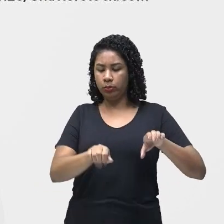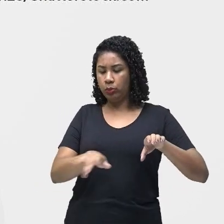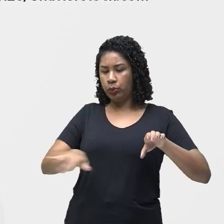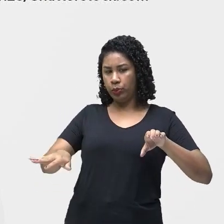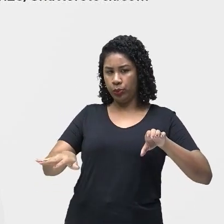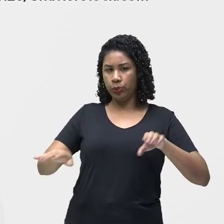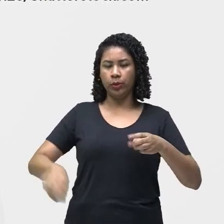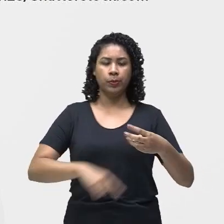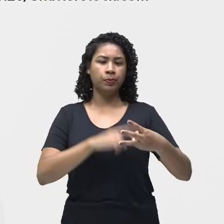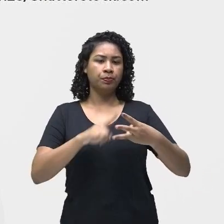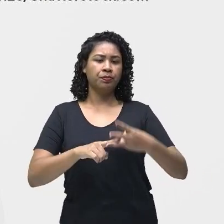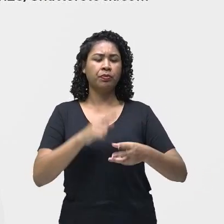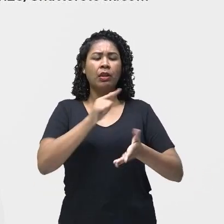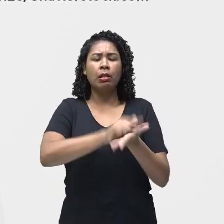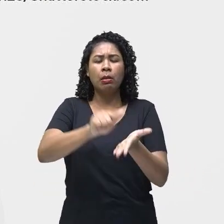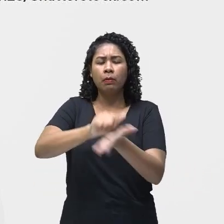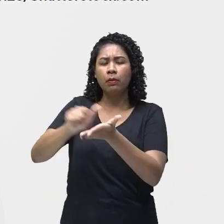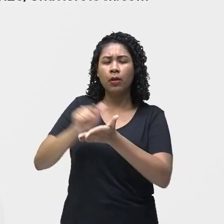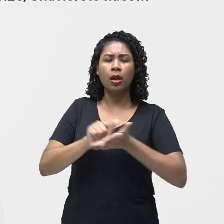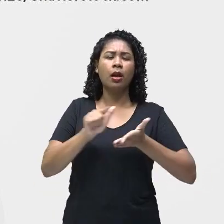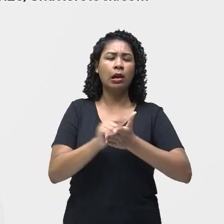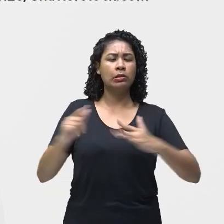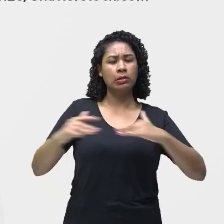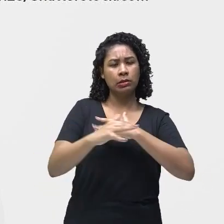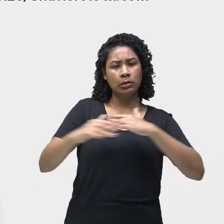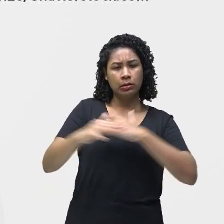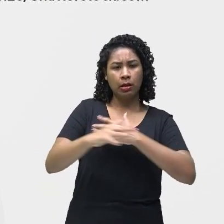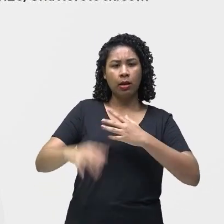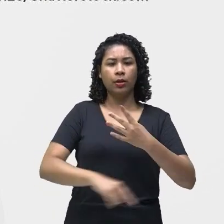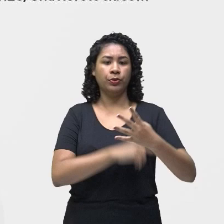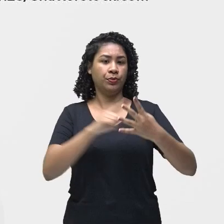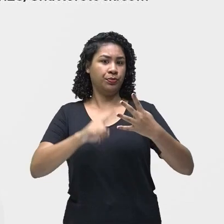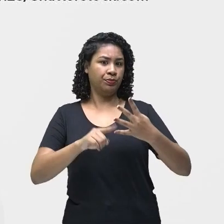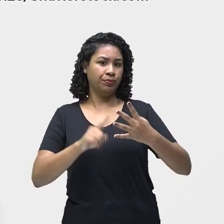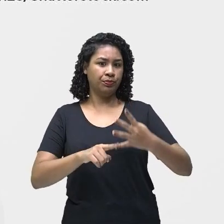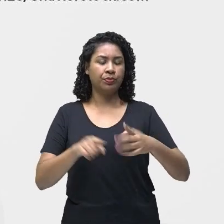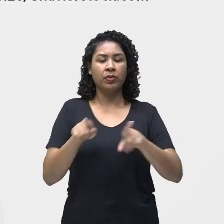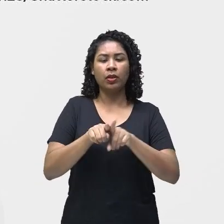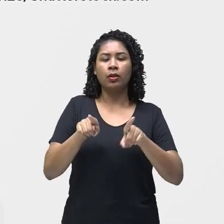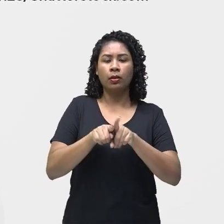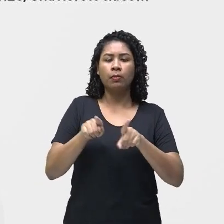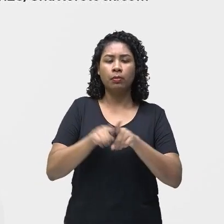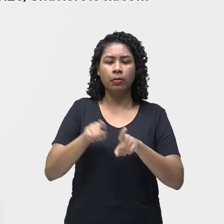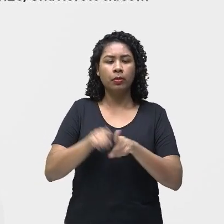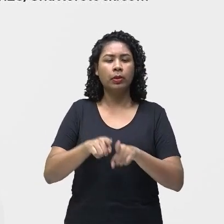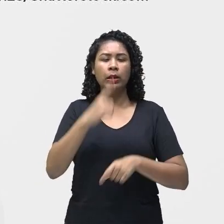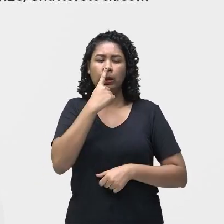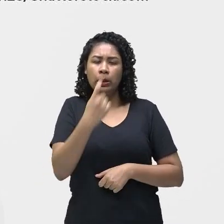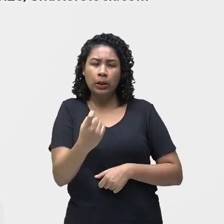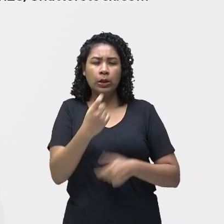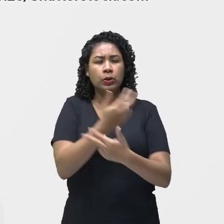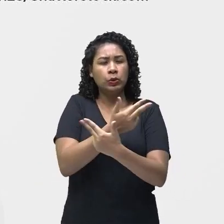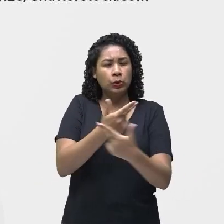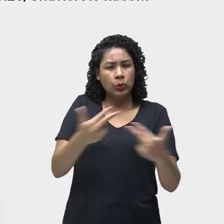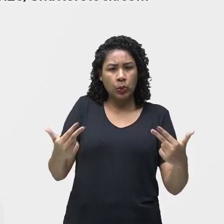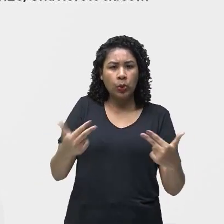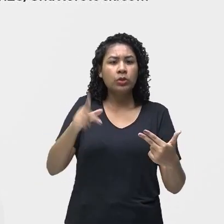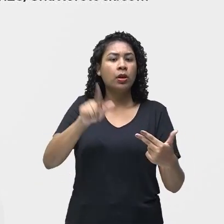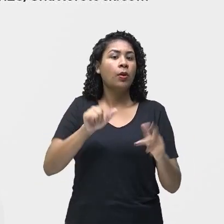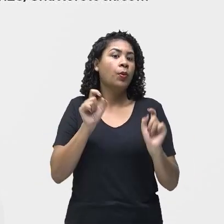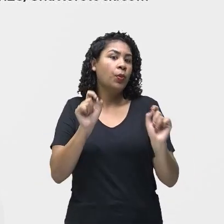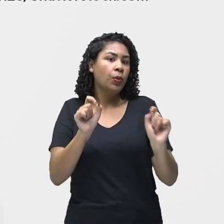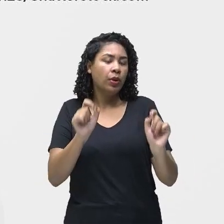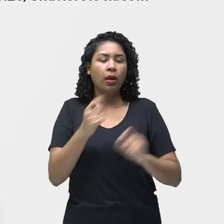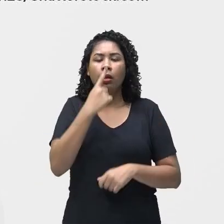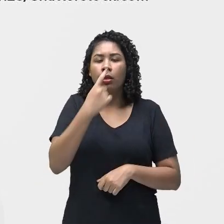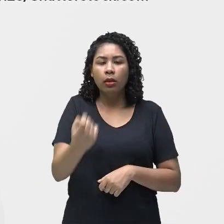limpeza urbana, drenagem urbana, manejo de resíduos sólidos, aí manejo de resíduos sólidos é